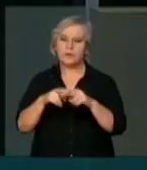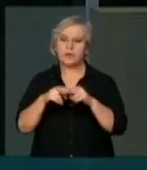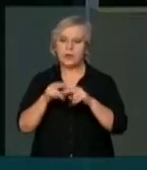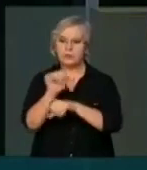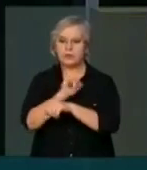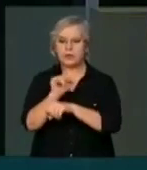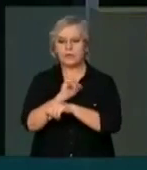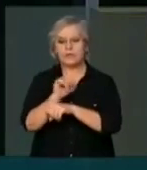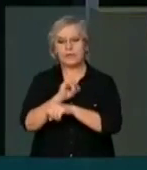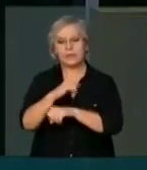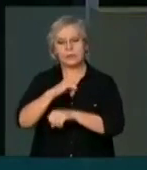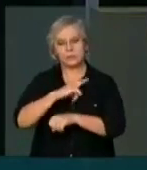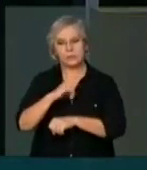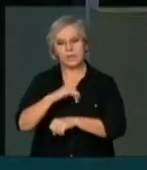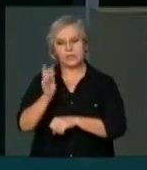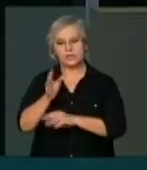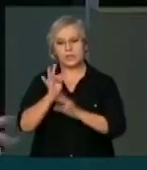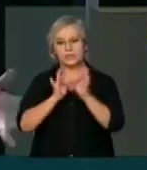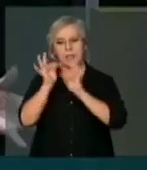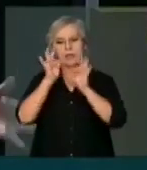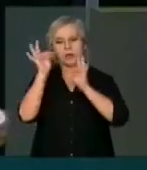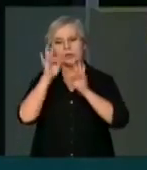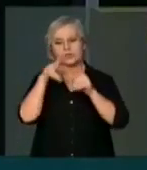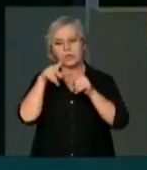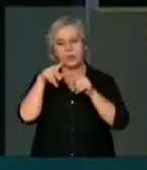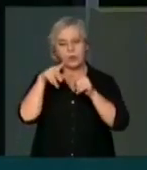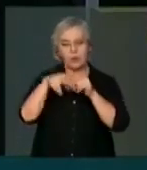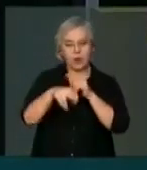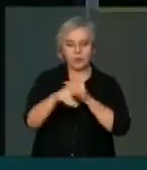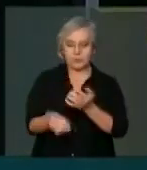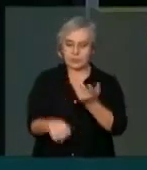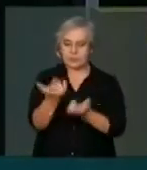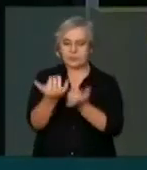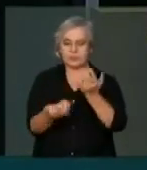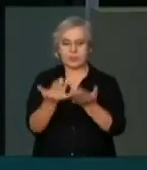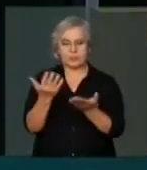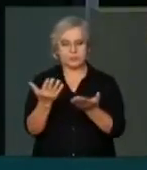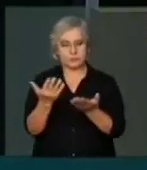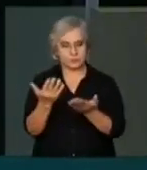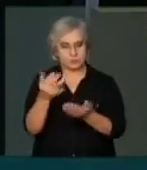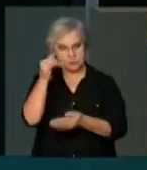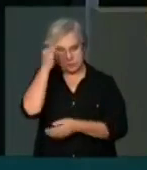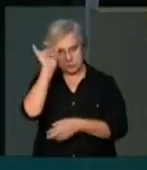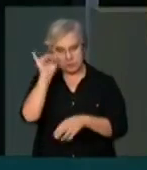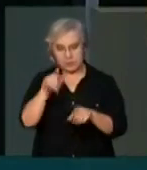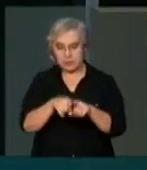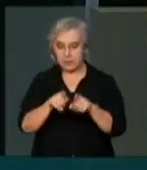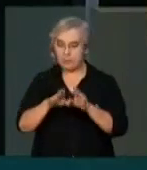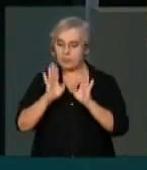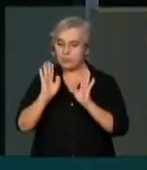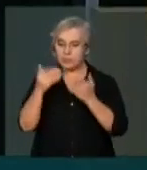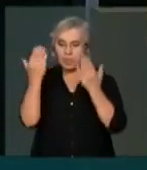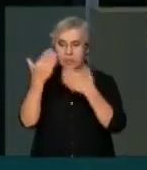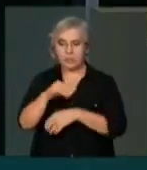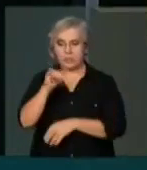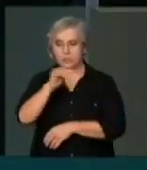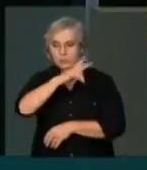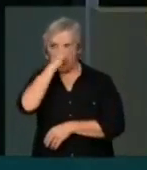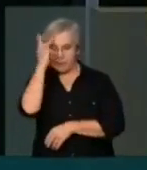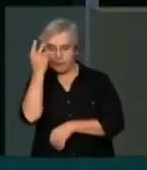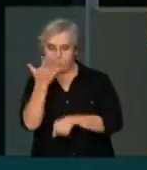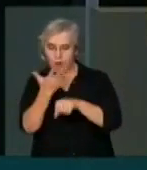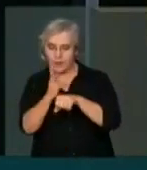inibidoras de incêndio. Além do que, já está comprovado que uma pessoa sem treinamento,